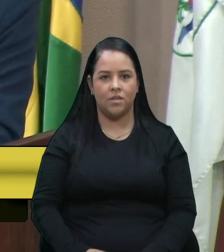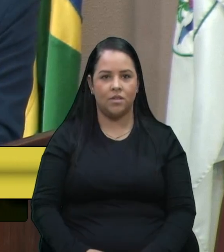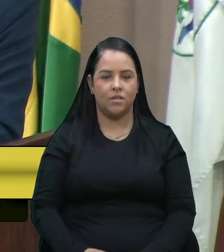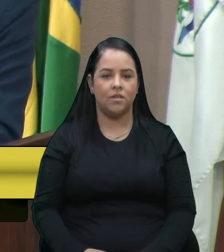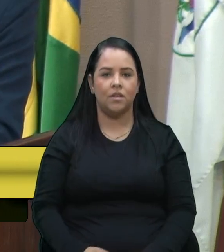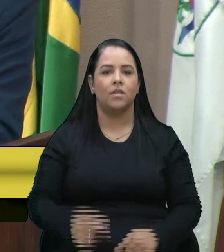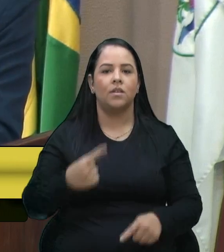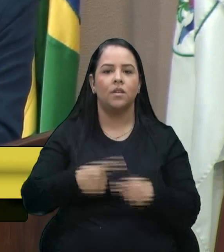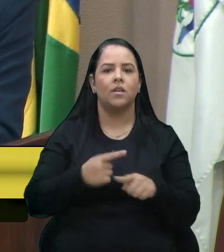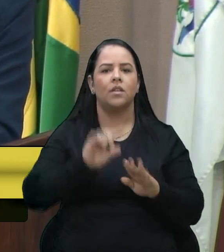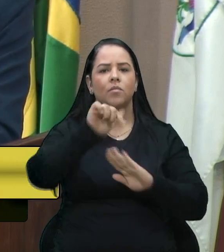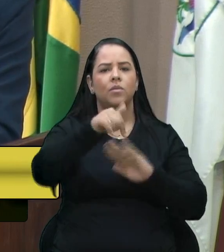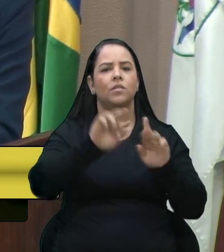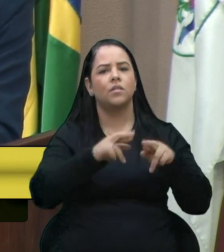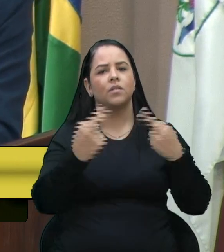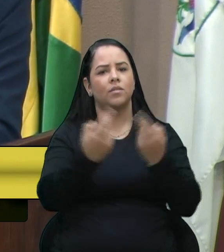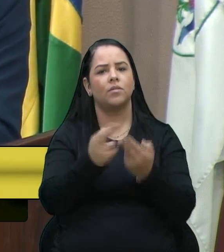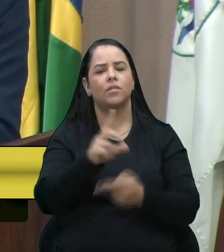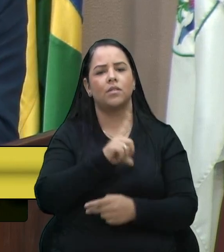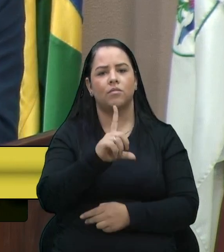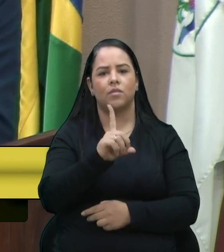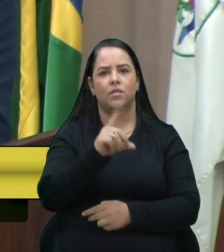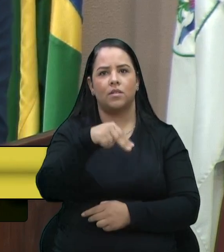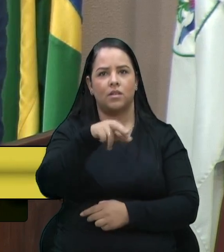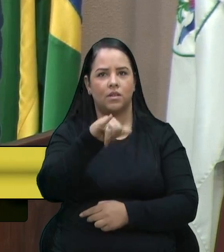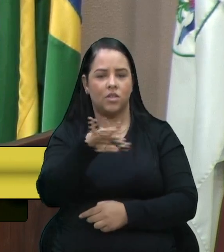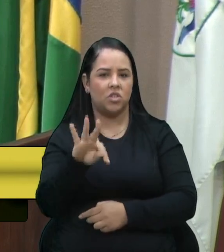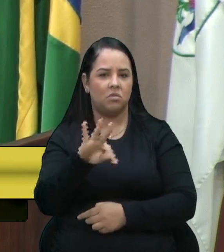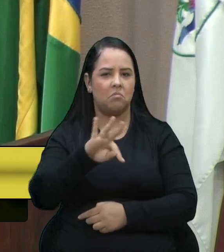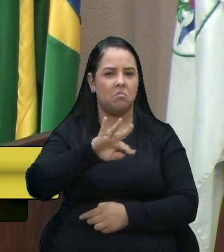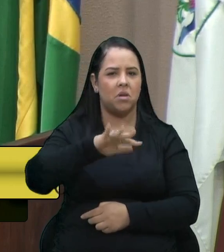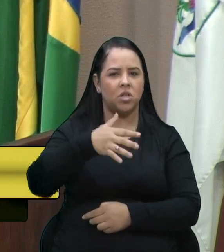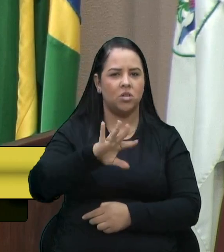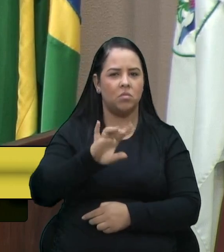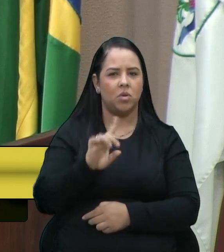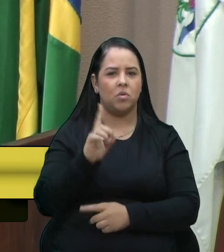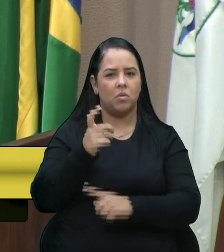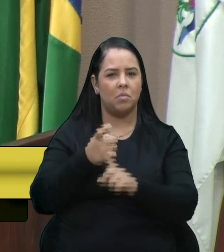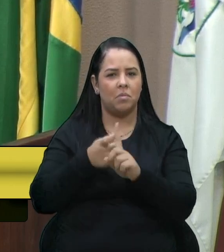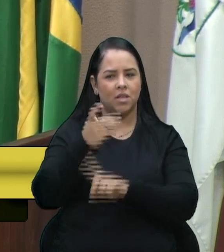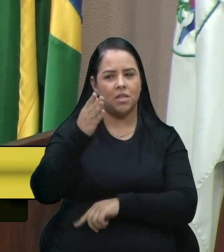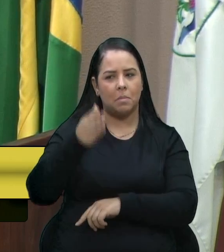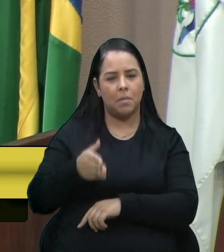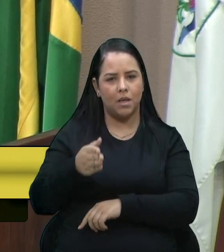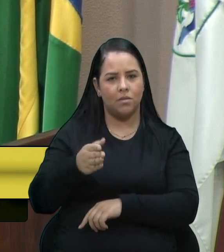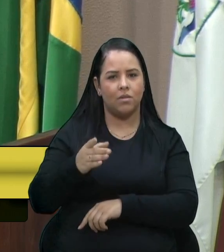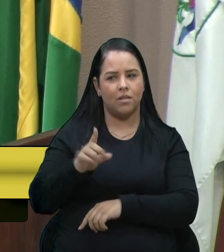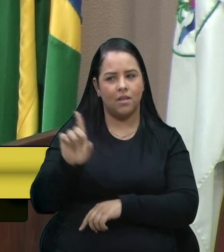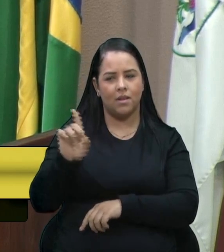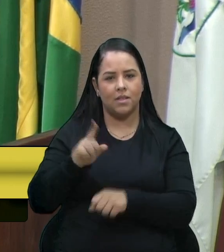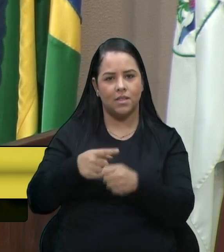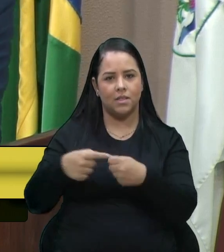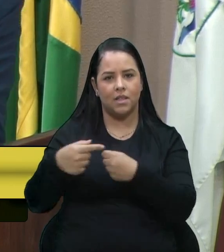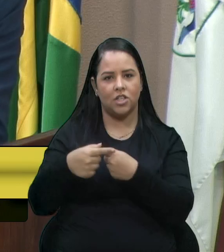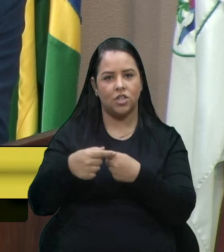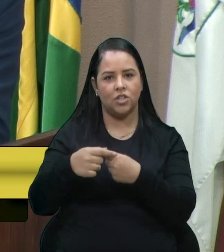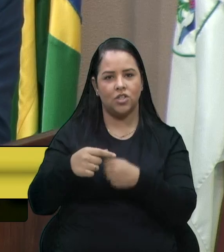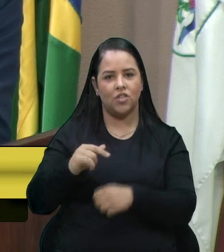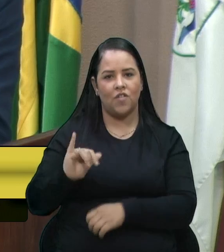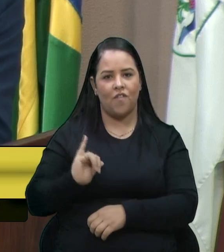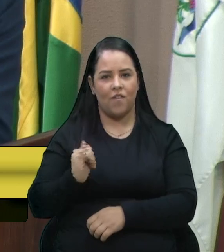reunião que a gente teve no DENIT faz uns um mês e meio lá na cidade de Vacaria.